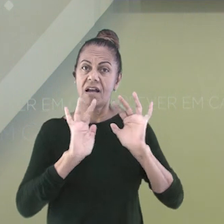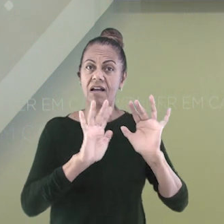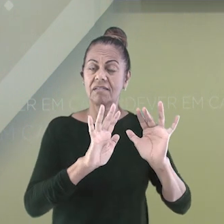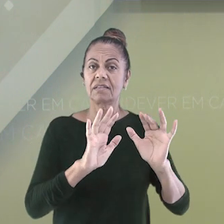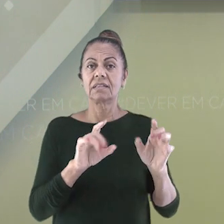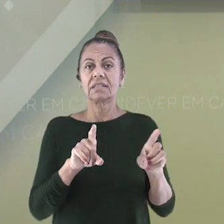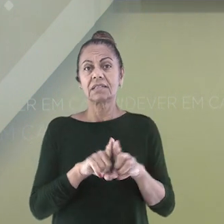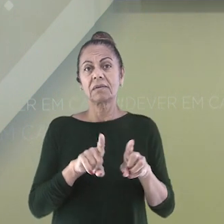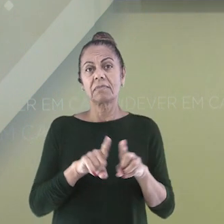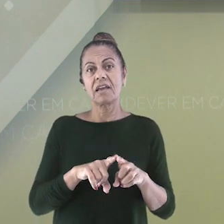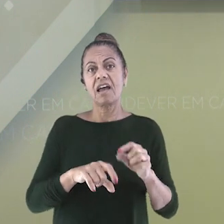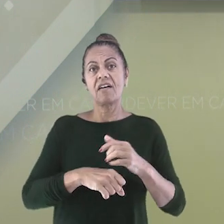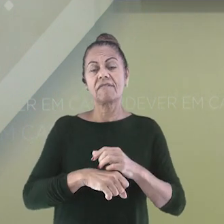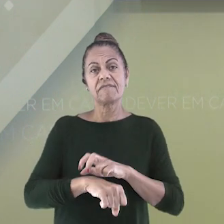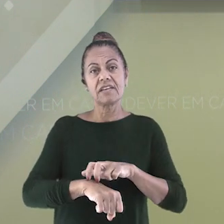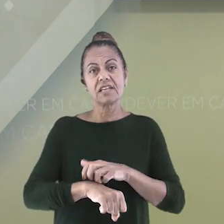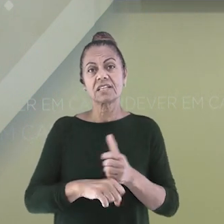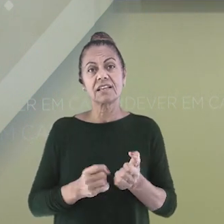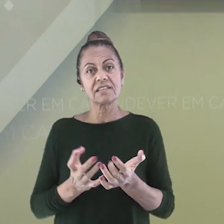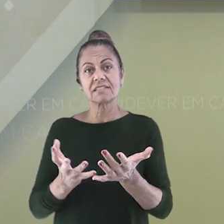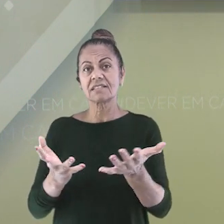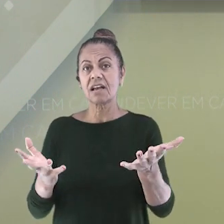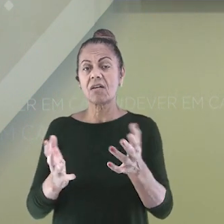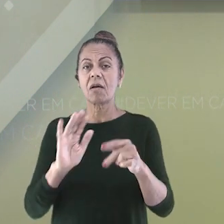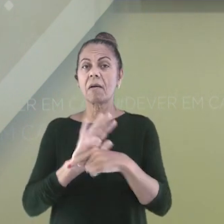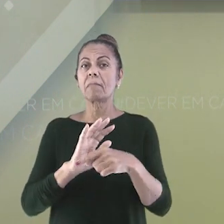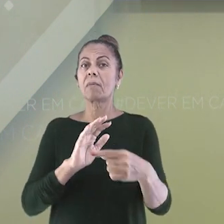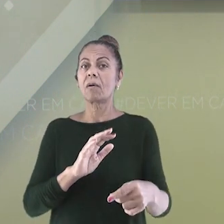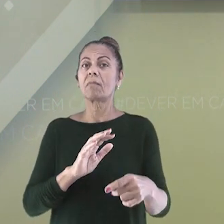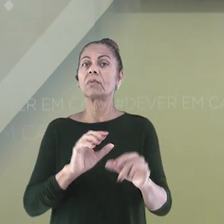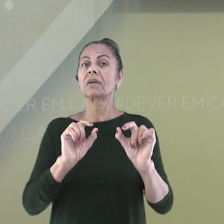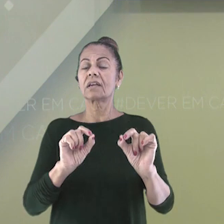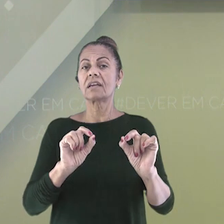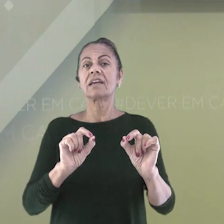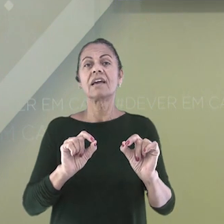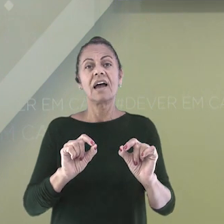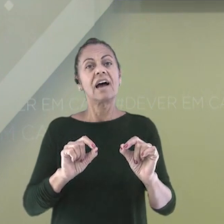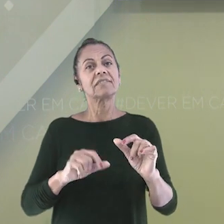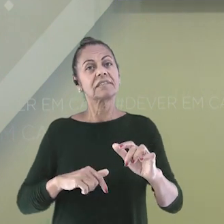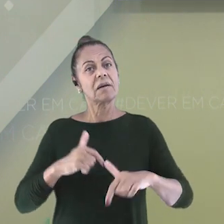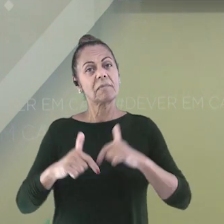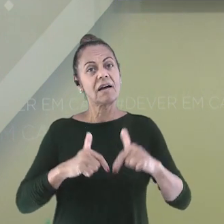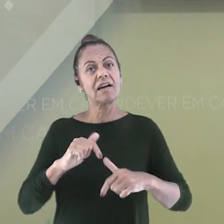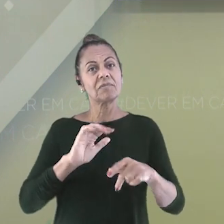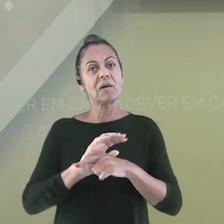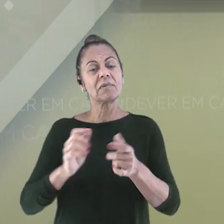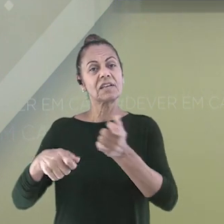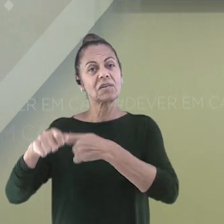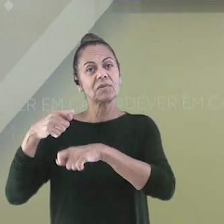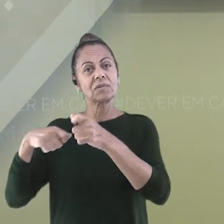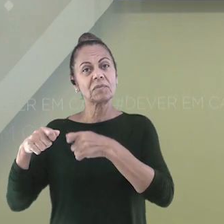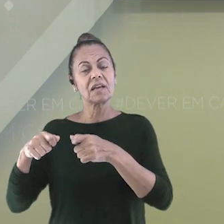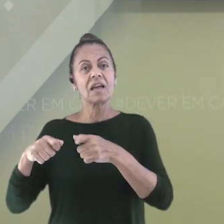pode ser mais propícia para algumas atividades econômicas. Algumas regiões são mais favoráveis ao